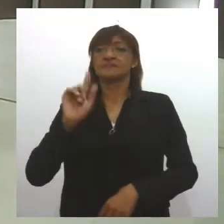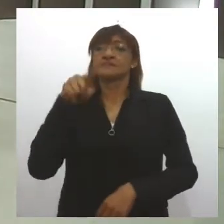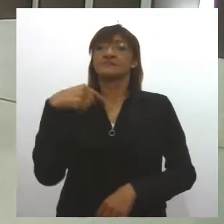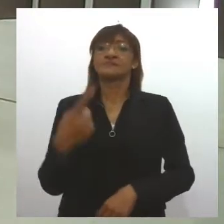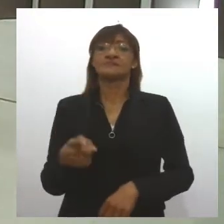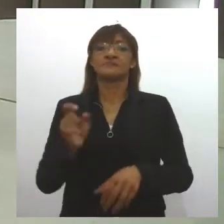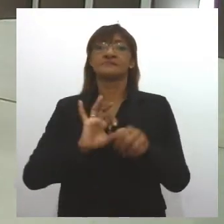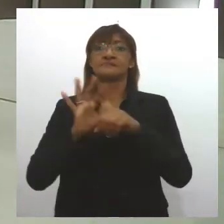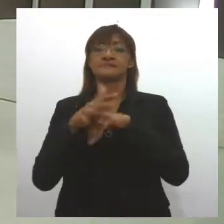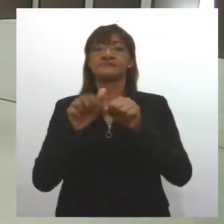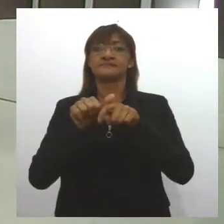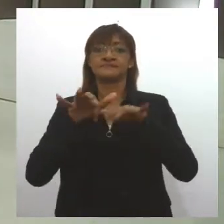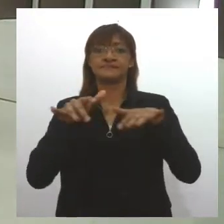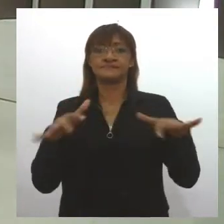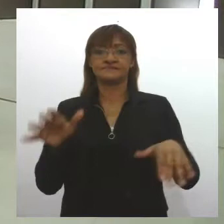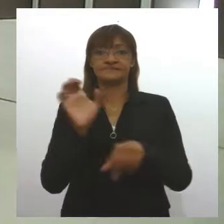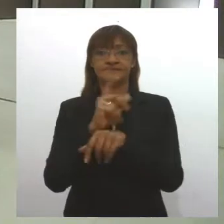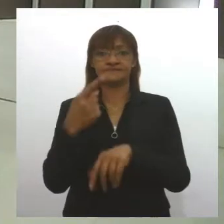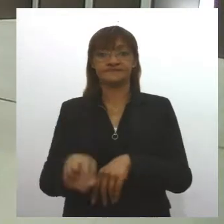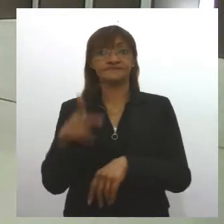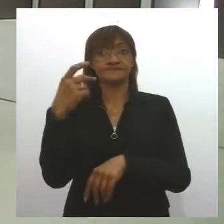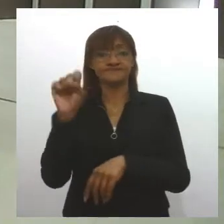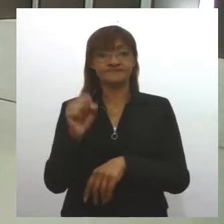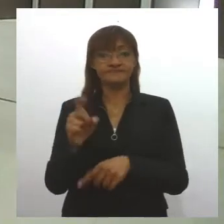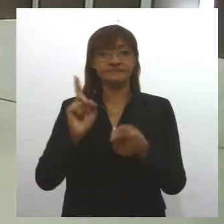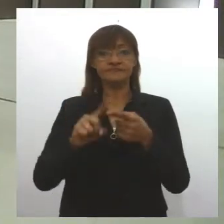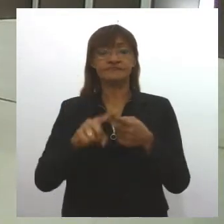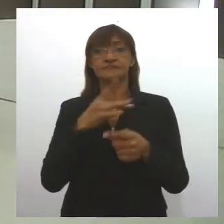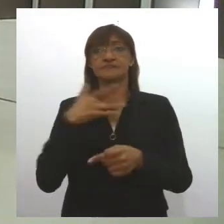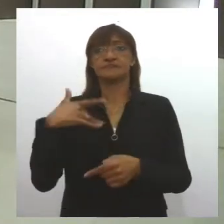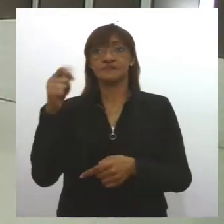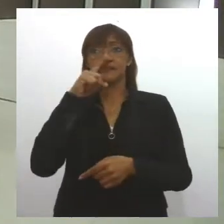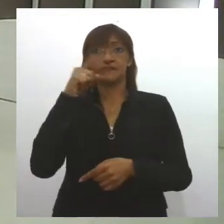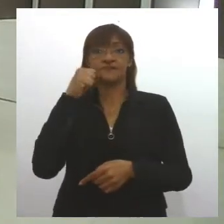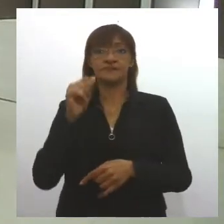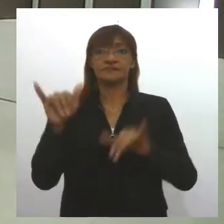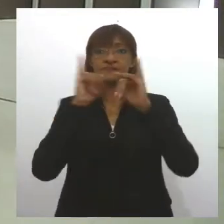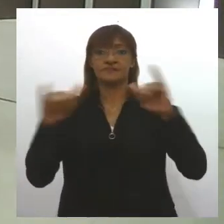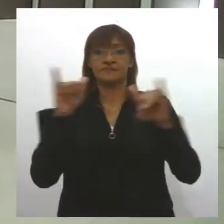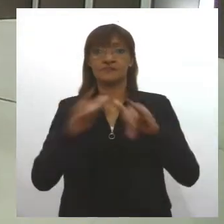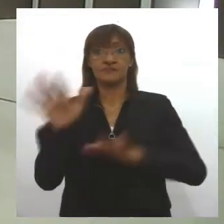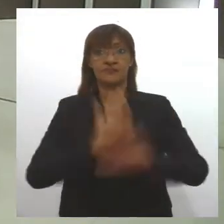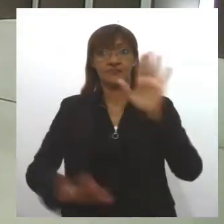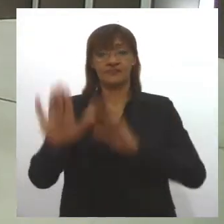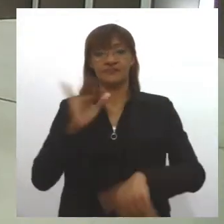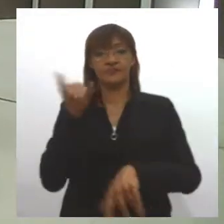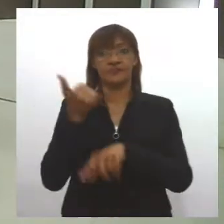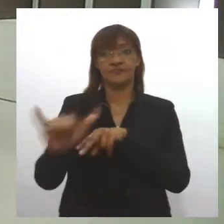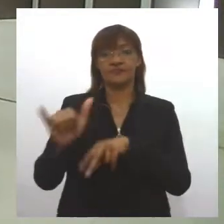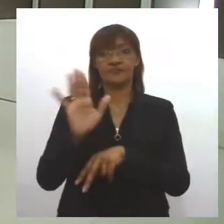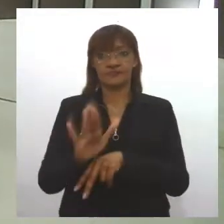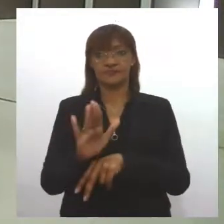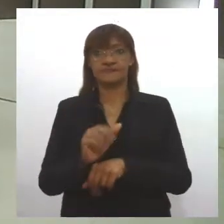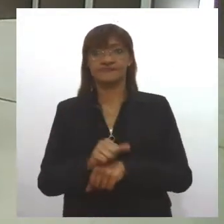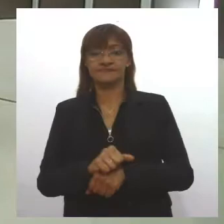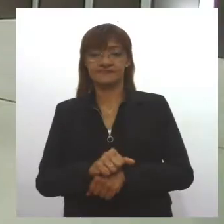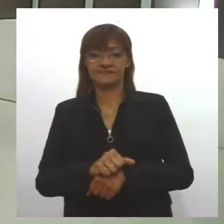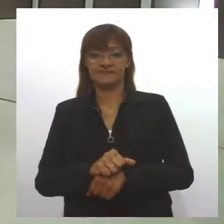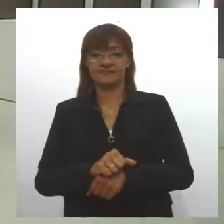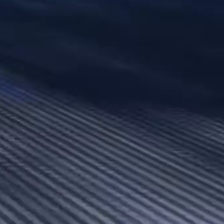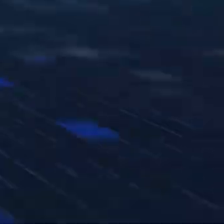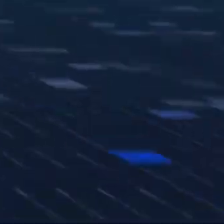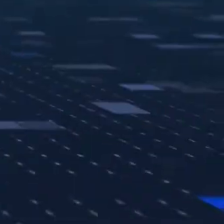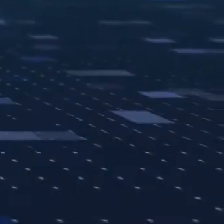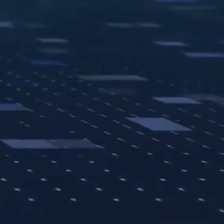atualizados da pandemia no estado de Sergipe e Saúde de Aracaju alerta para golpe envolvendo a vigilância sanitária. Voltamos daqui a pouco.